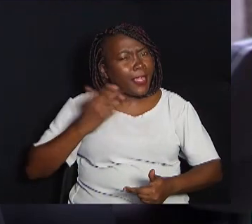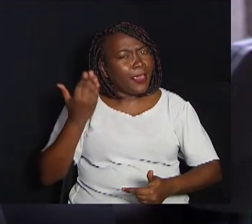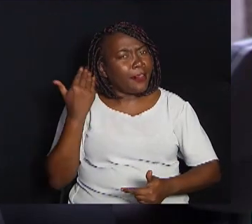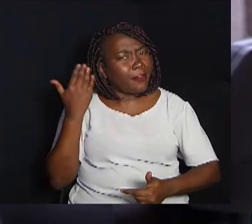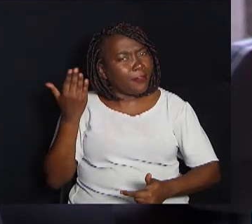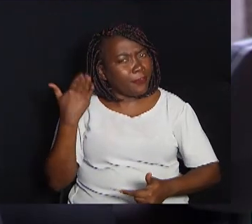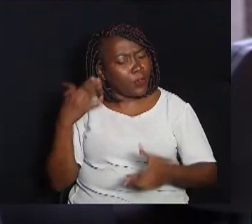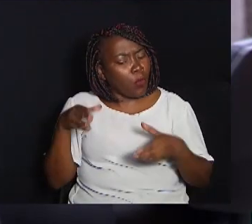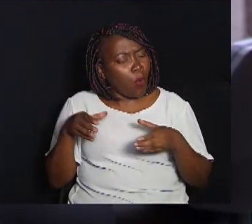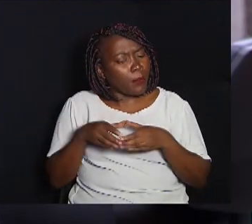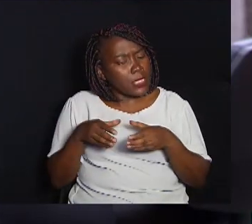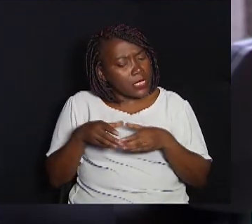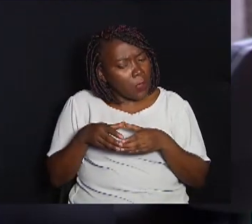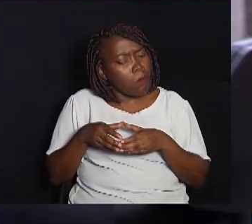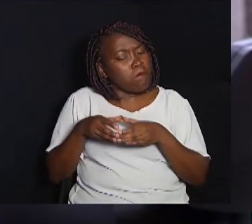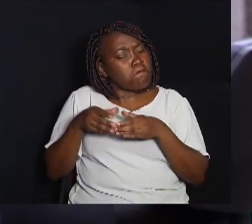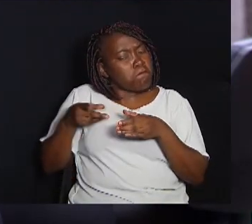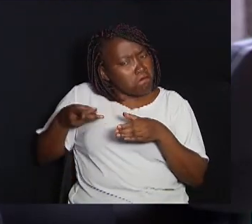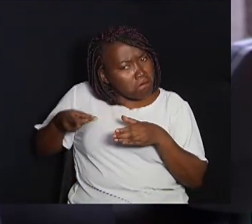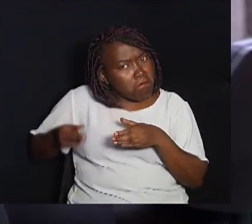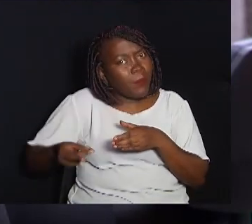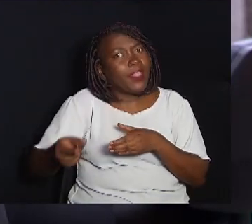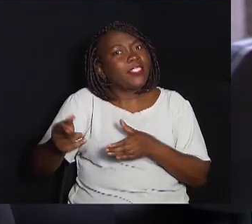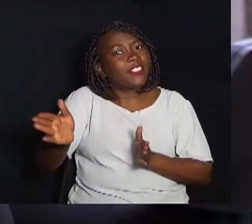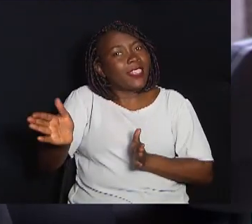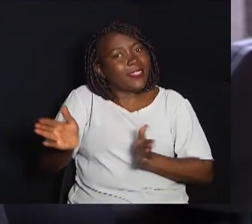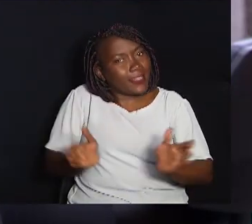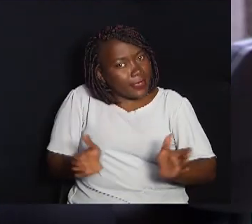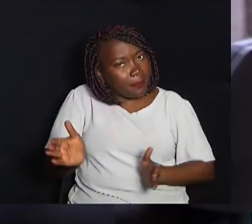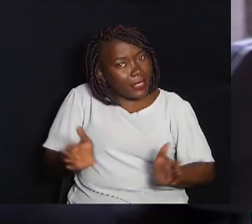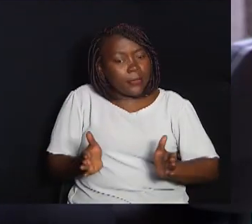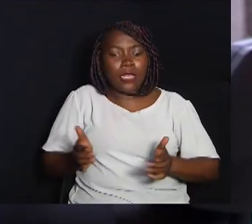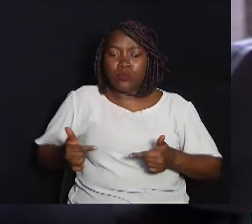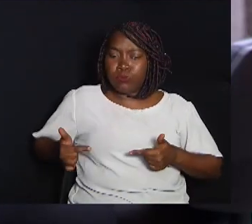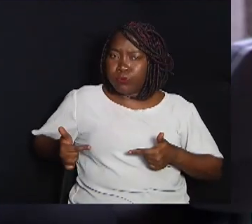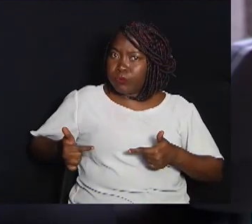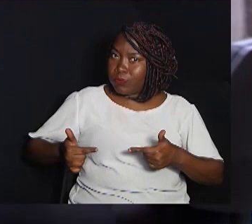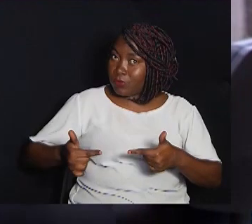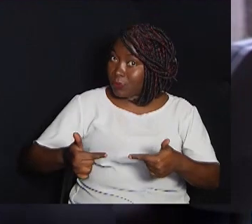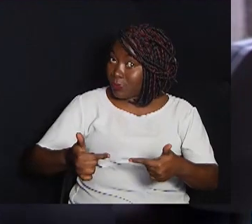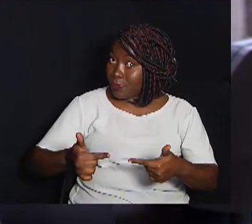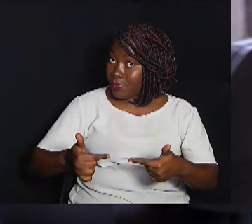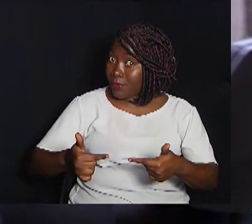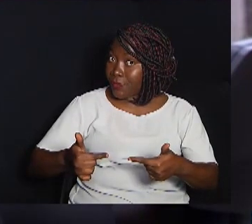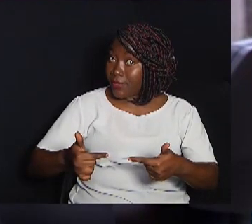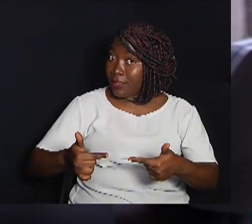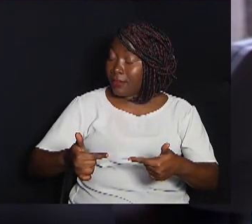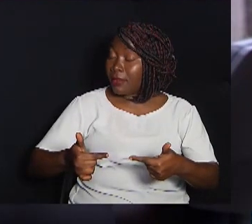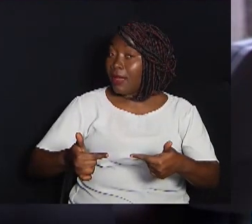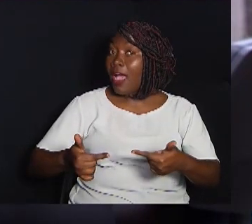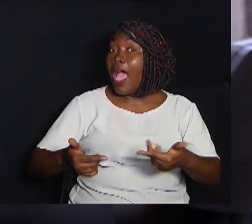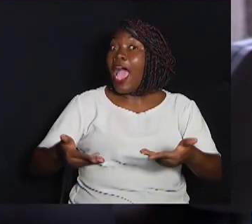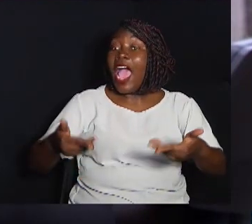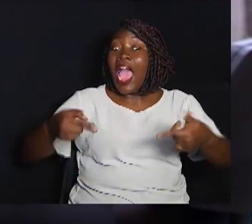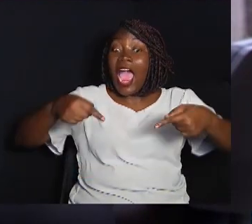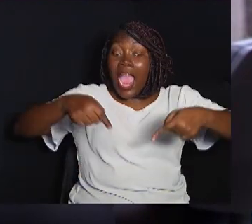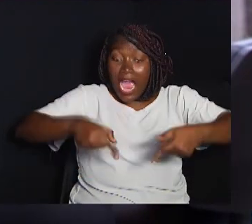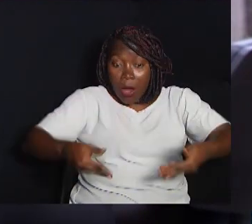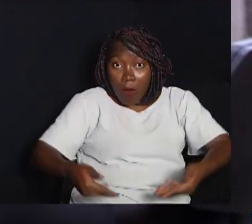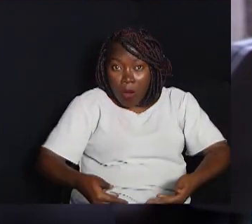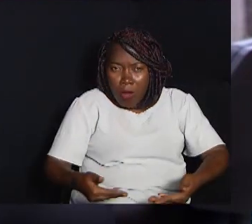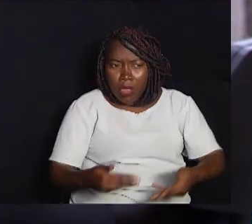permanente de acessibilidade também muito atuante Agora nós temos